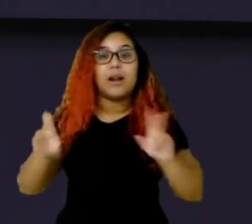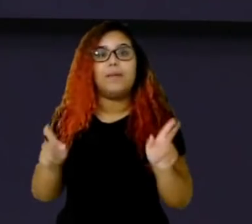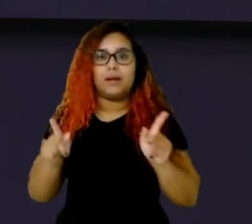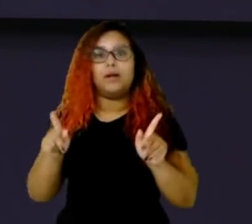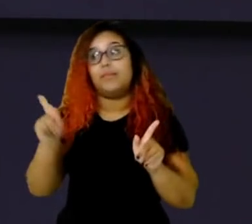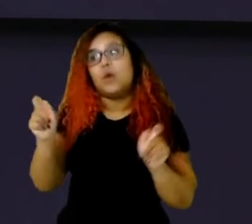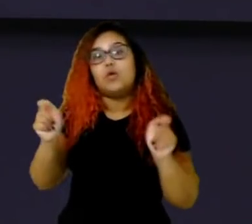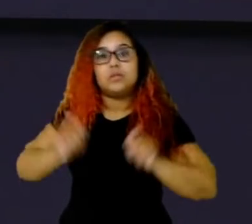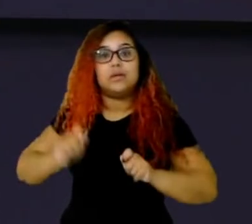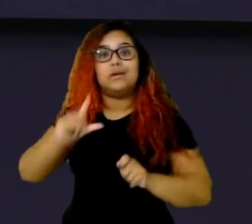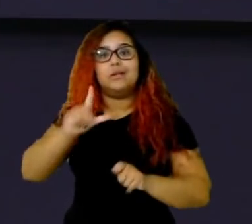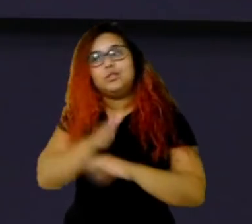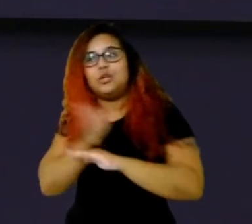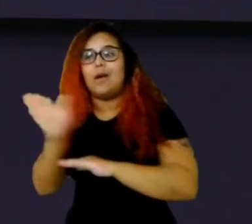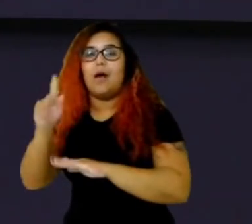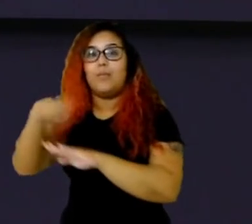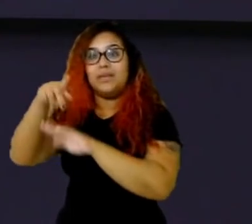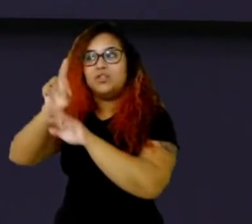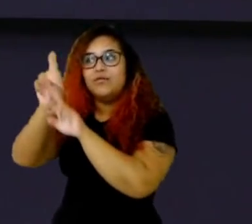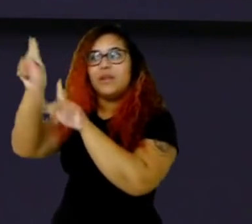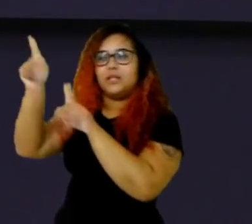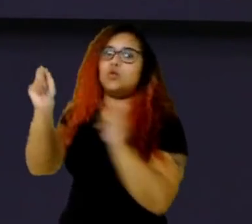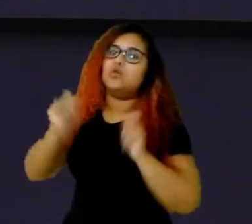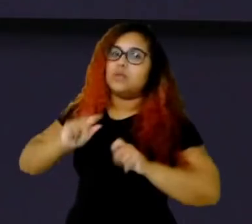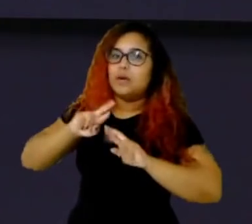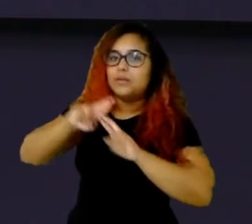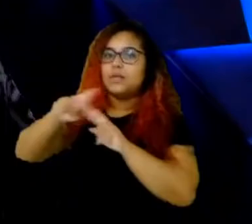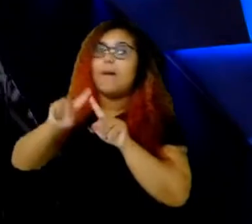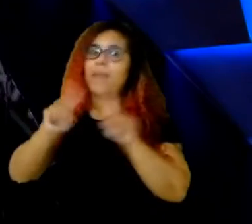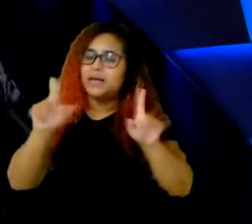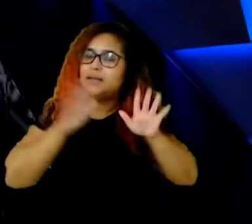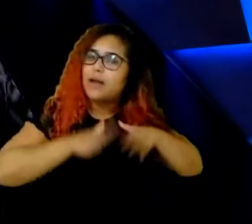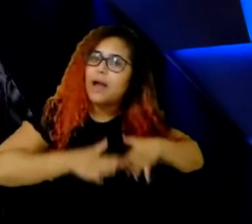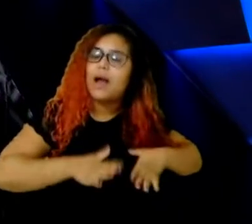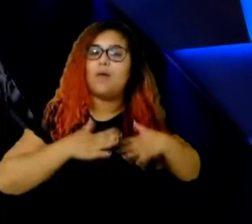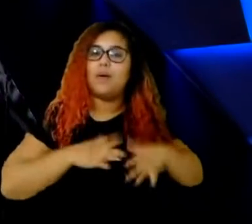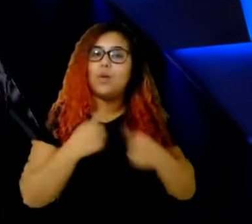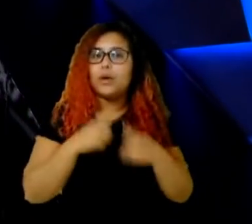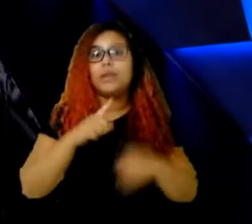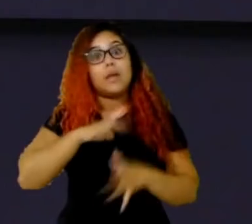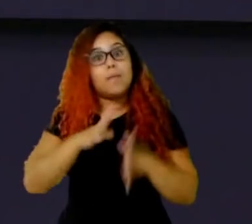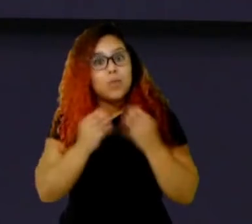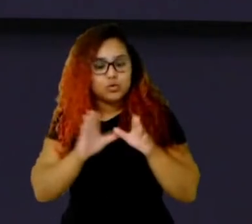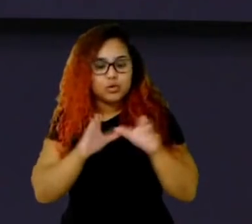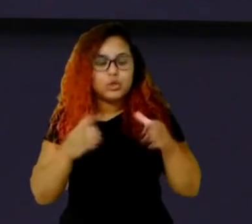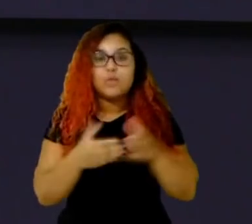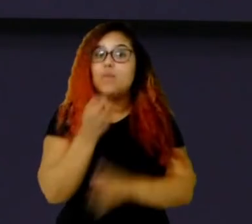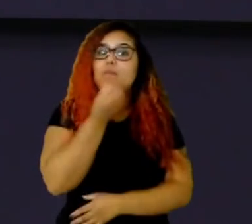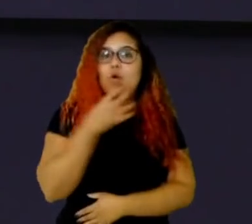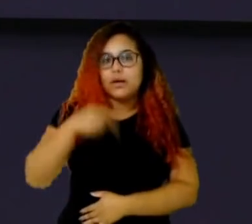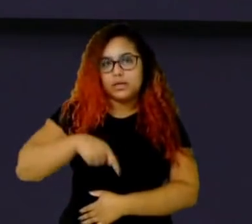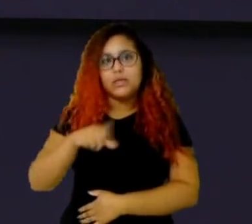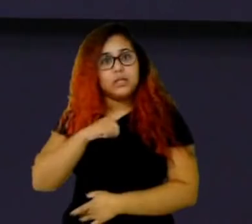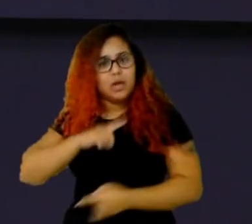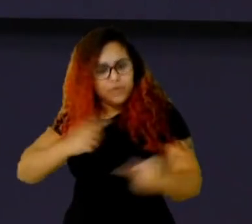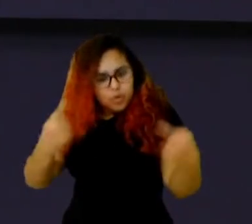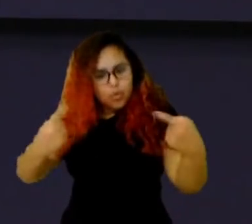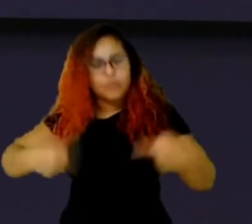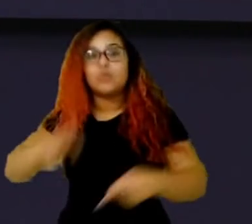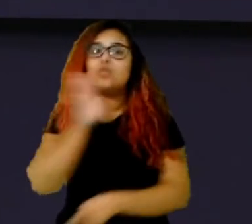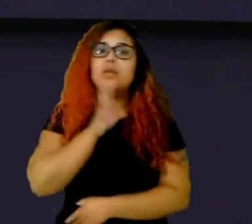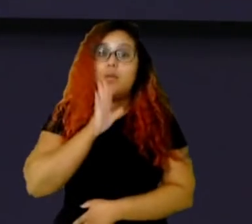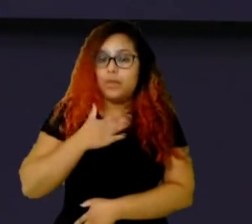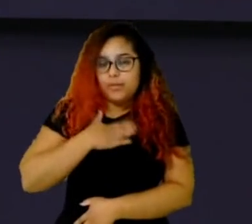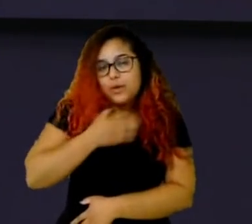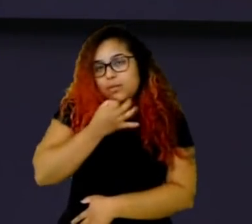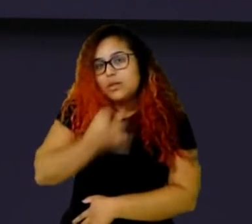cravar a vaga ainda, tem muito time bom aqui. Hoje a gente teve uns confrontos mais legais, que eu pelo menos sinto que foi um dos mais legais do campeonato, que foi justamente contra a